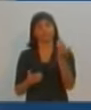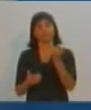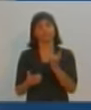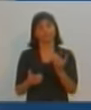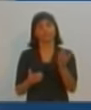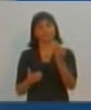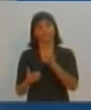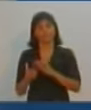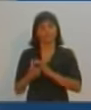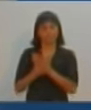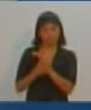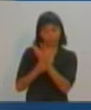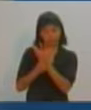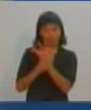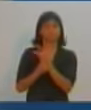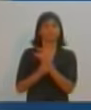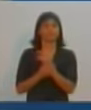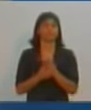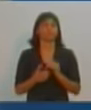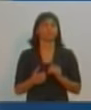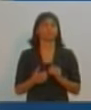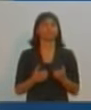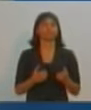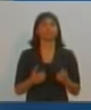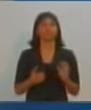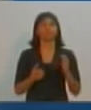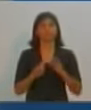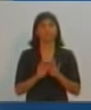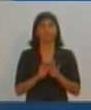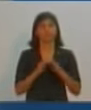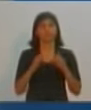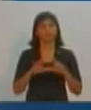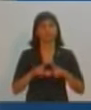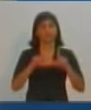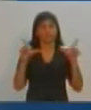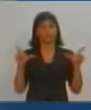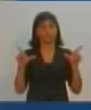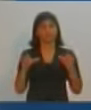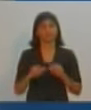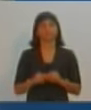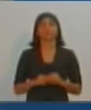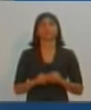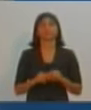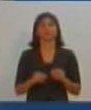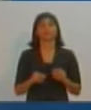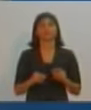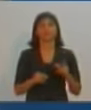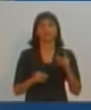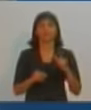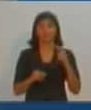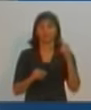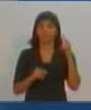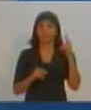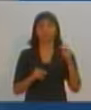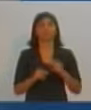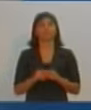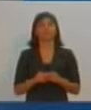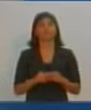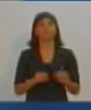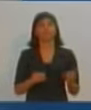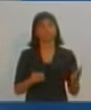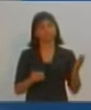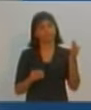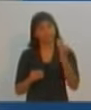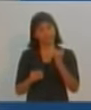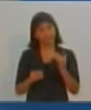atrás desse dinheiro. Nós temos deputados com portas abertas lá em Brasília. Vamos carrear o que for necessário para Prudente.